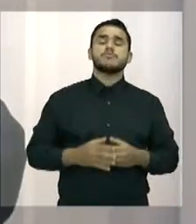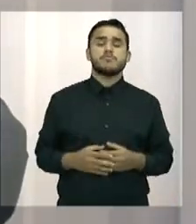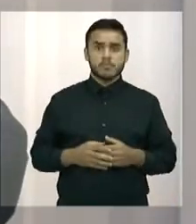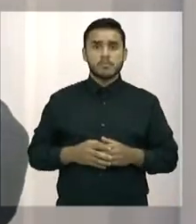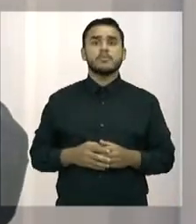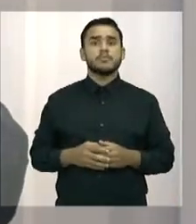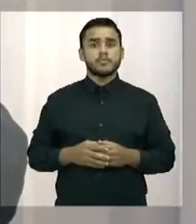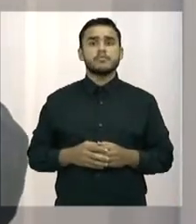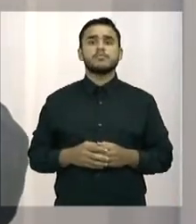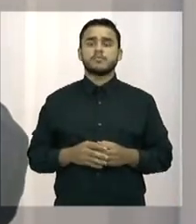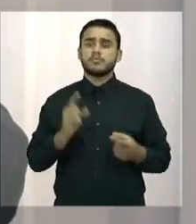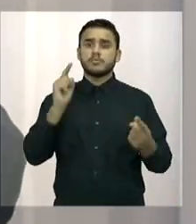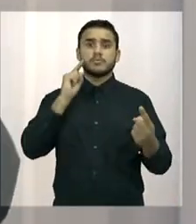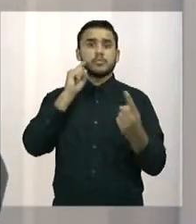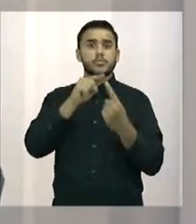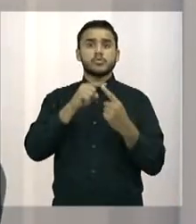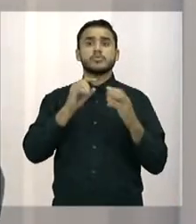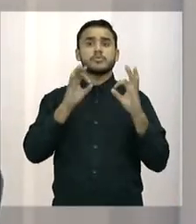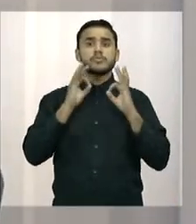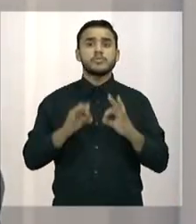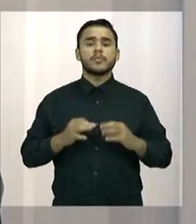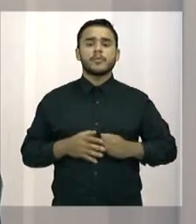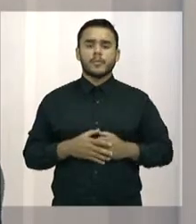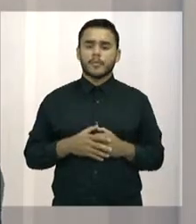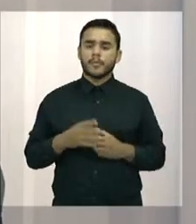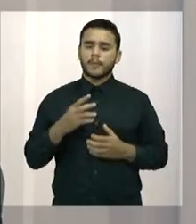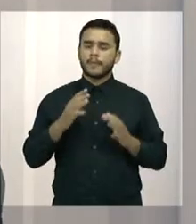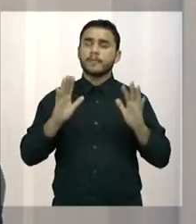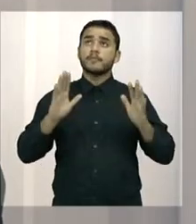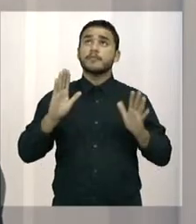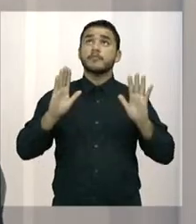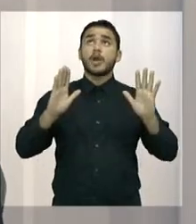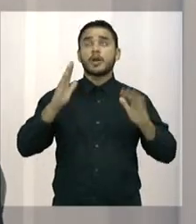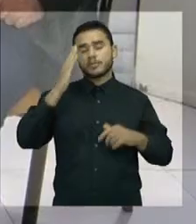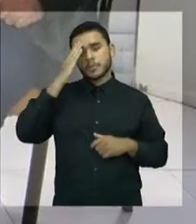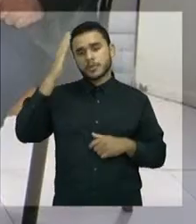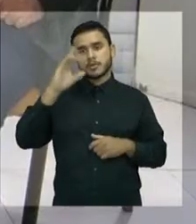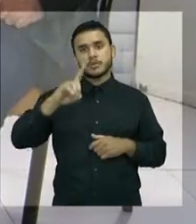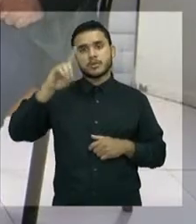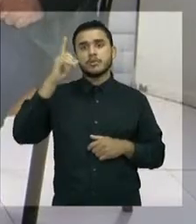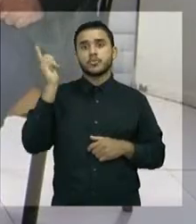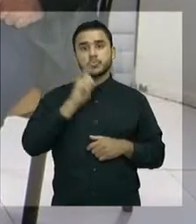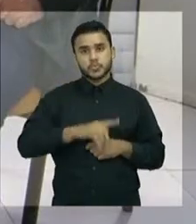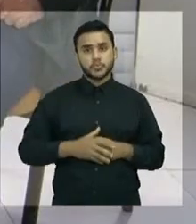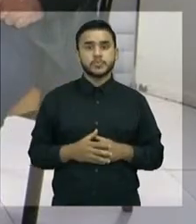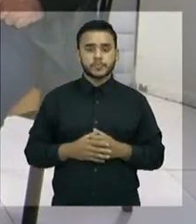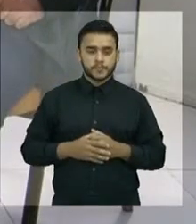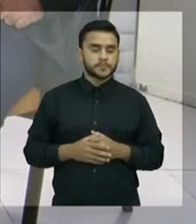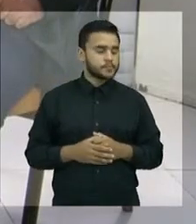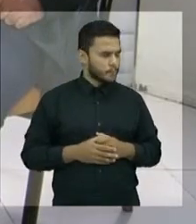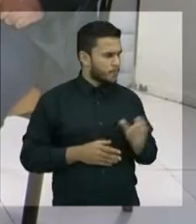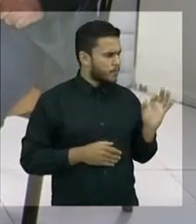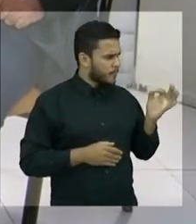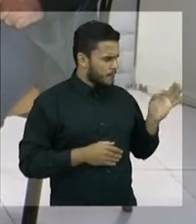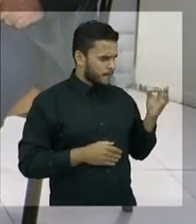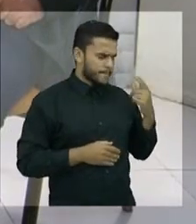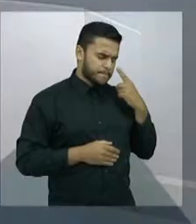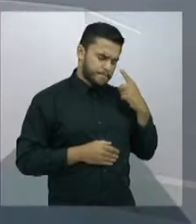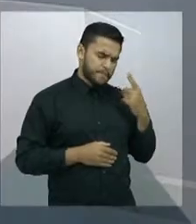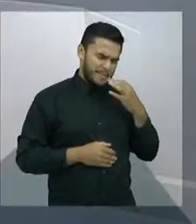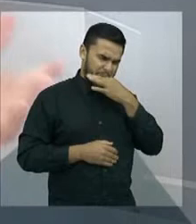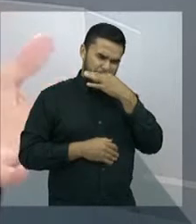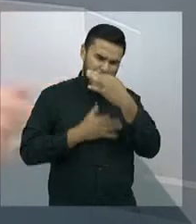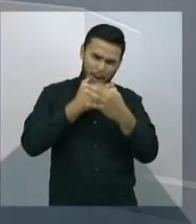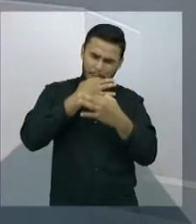missões duplas. E eu, graças a Deus, tenho conseguido fazer. Exatamente. E nessa linha aí de crítica, às vezes